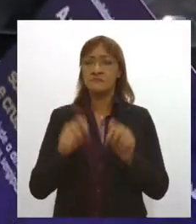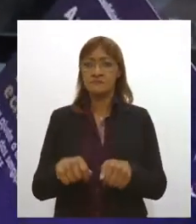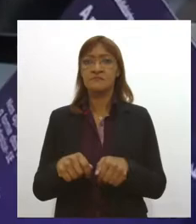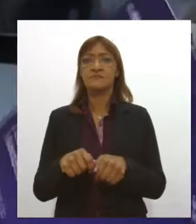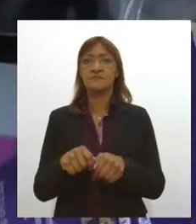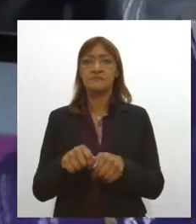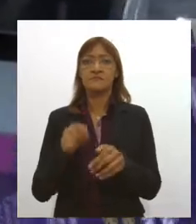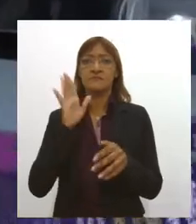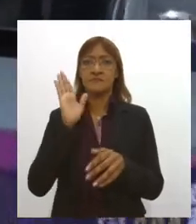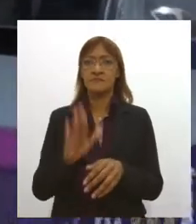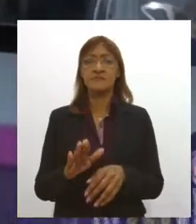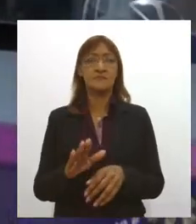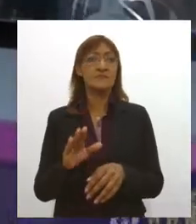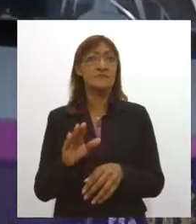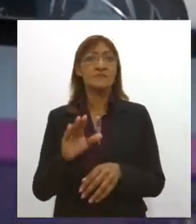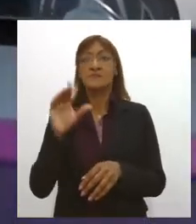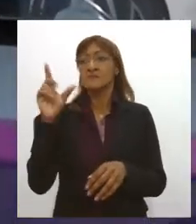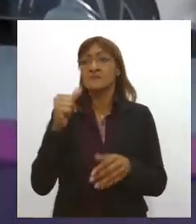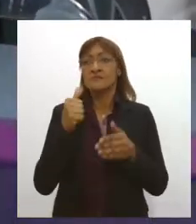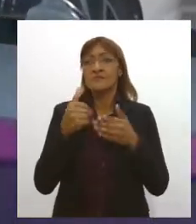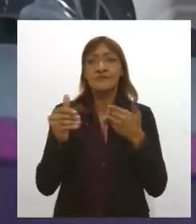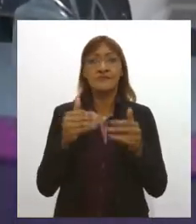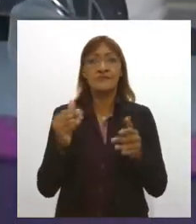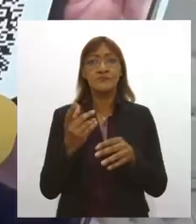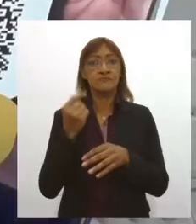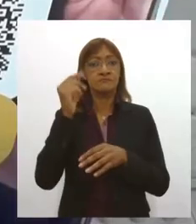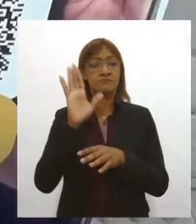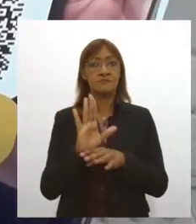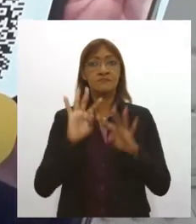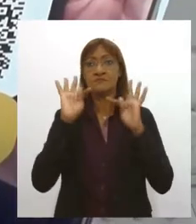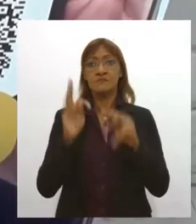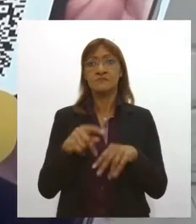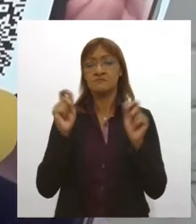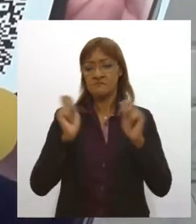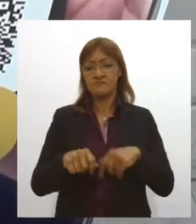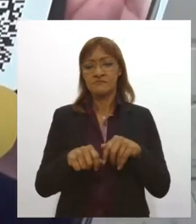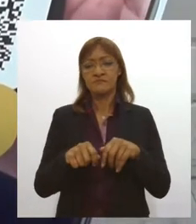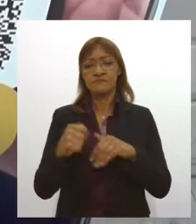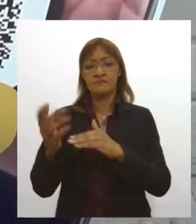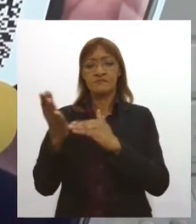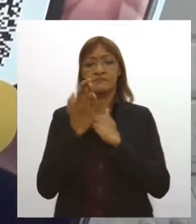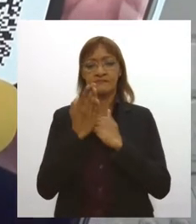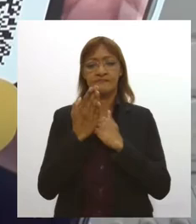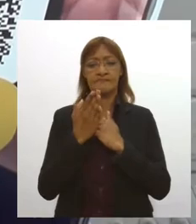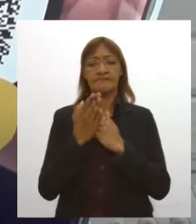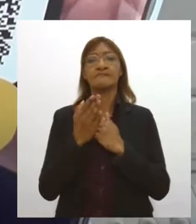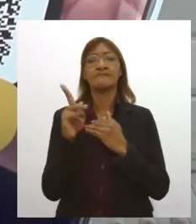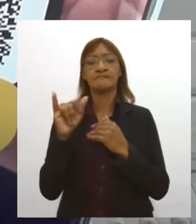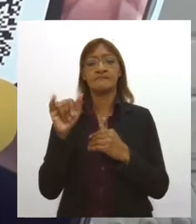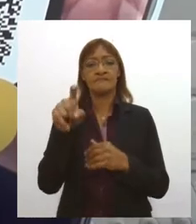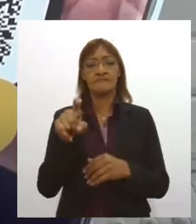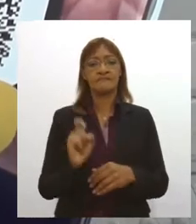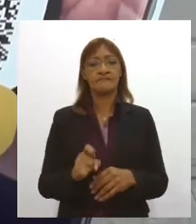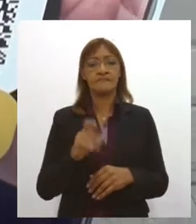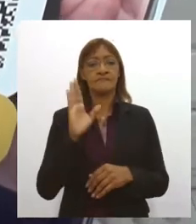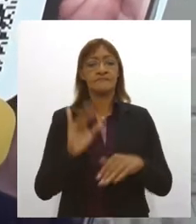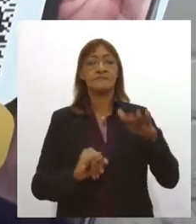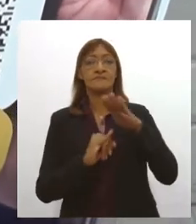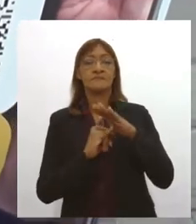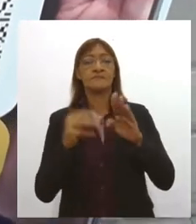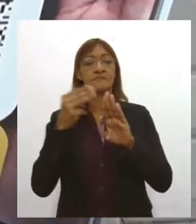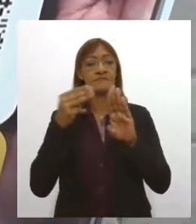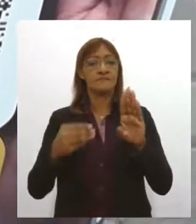destinar qualquer valor, que vai nos ajudar muito. As transferências também podem ser feitas para a conta do Instituto Banese,